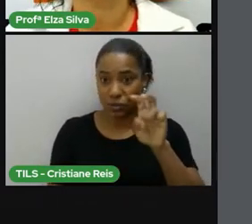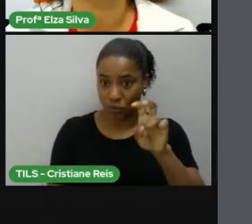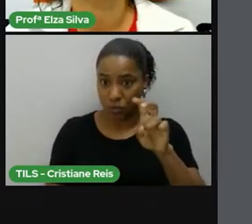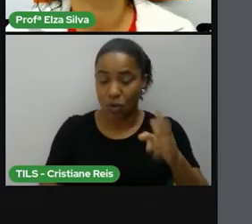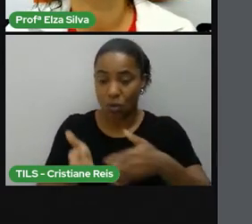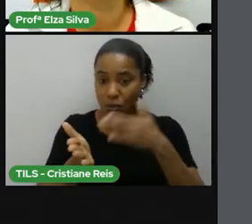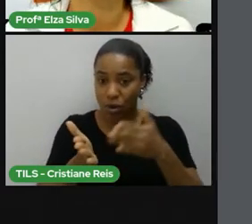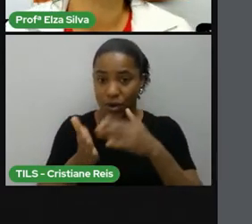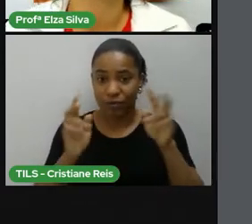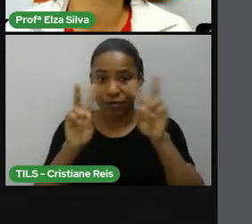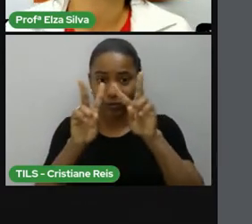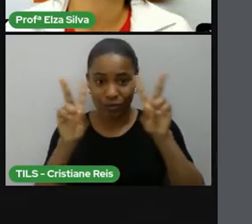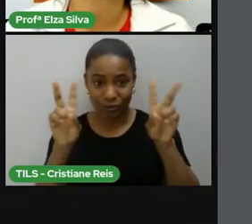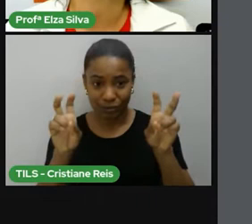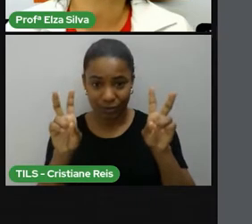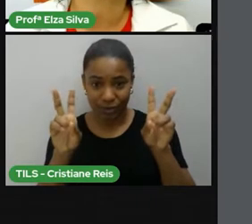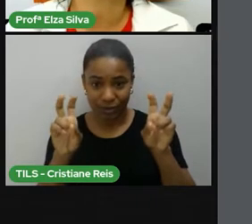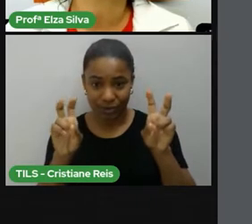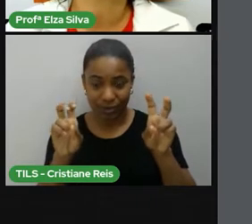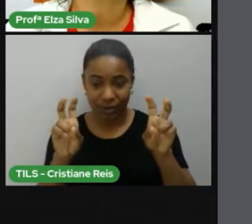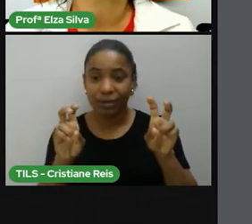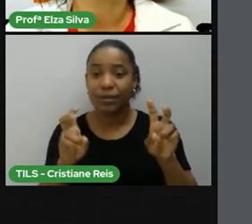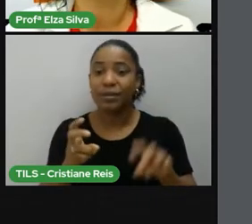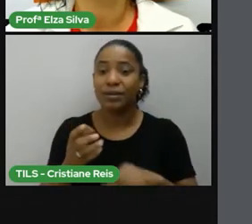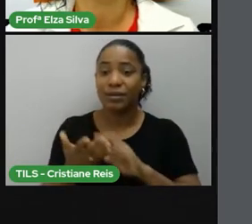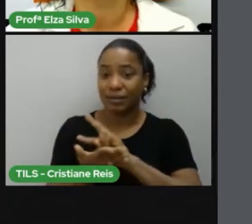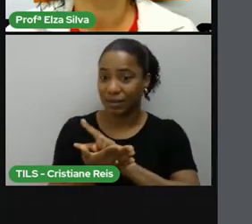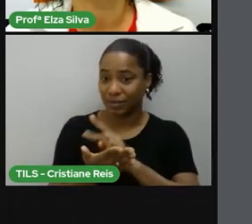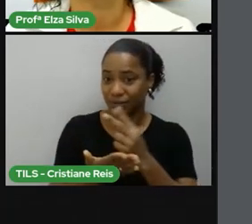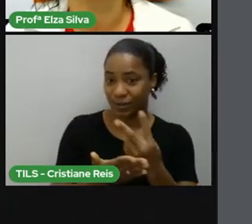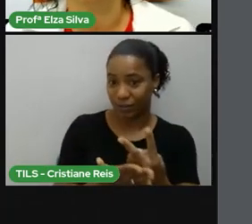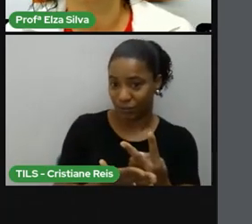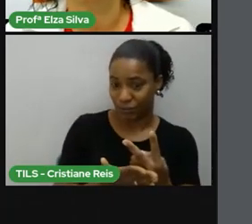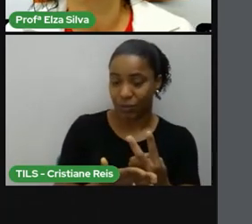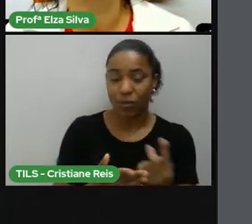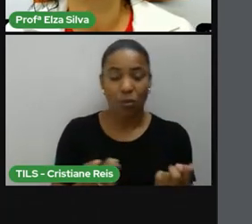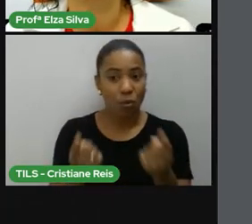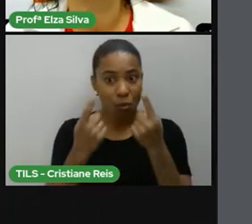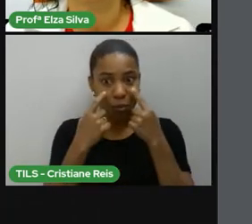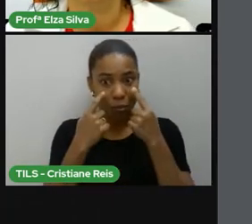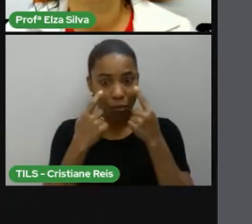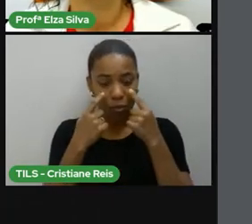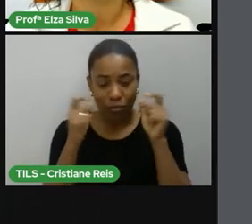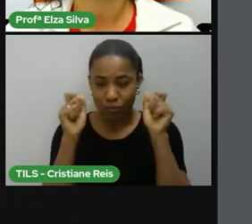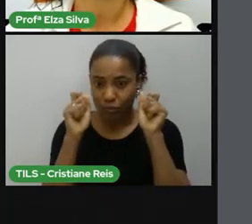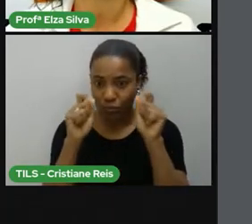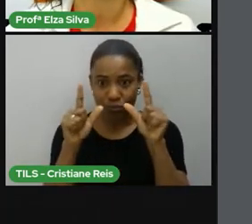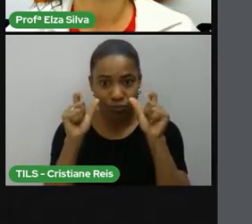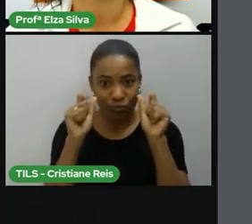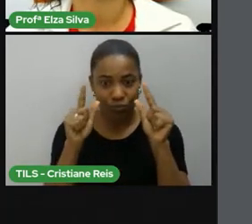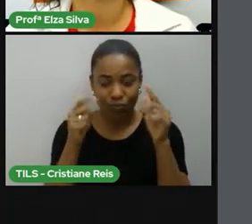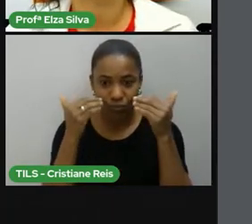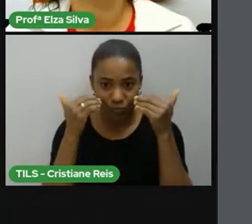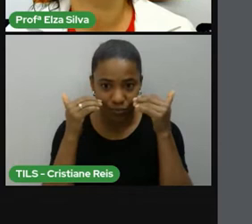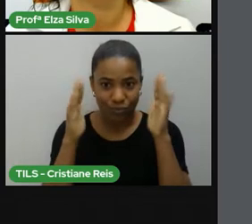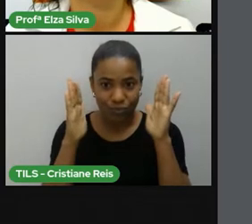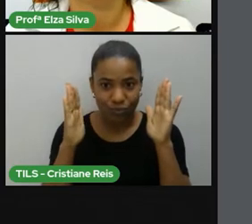Eye. Nós podemos traduzir como O Olho Mais Azul. Em 1975,